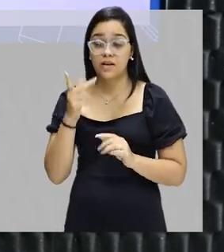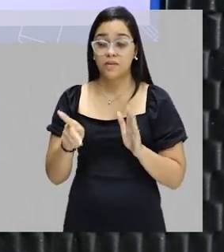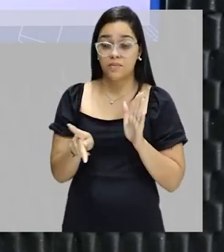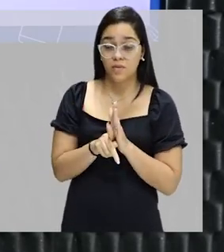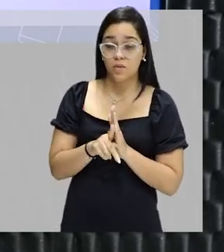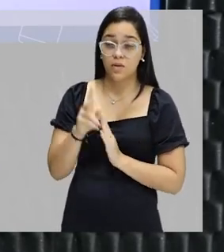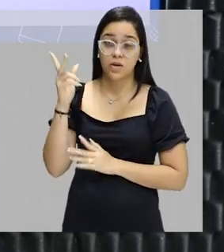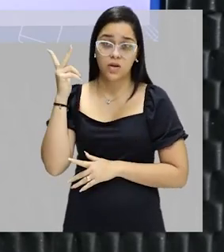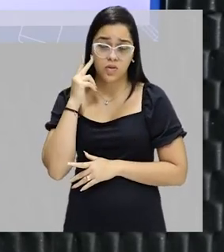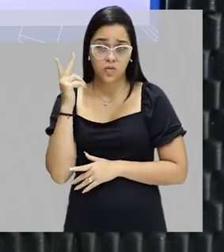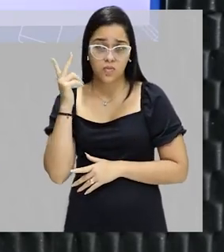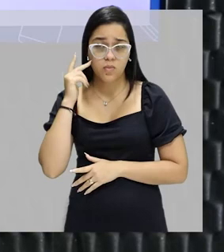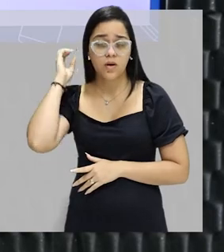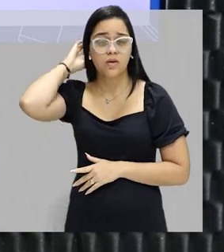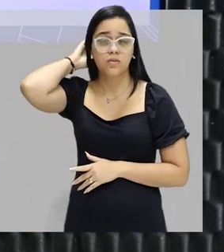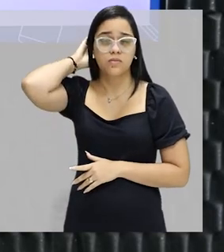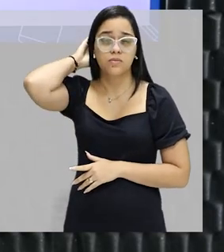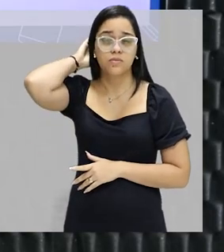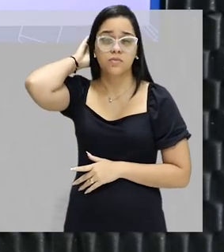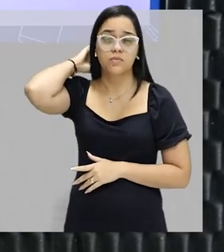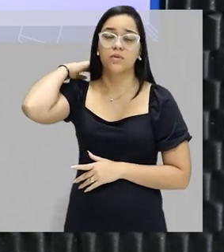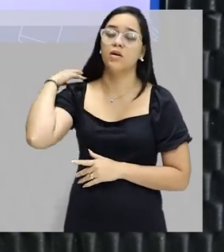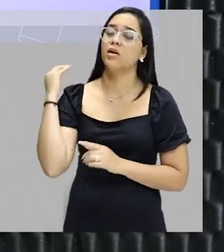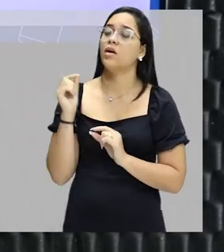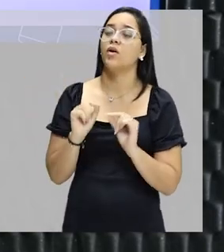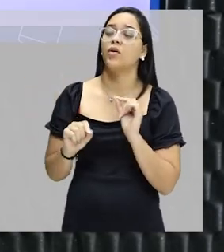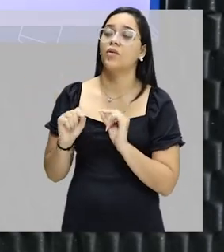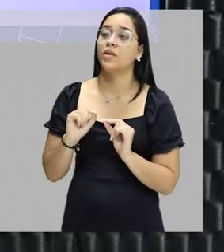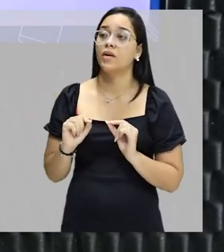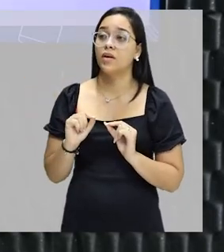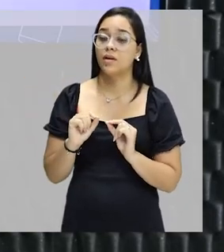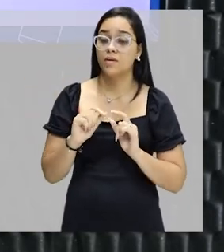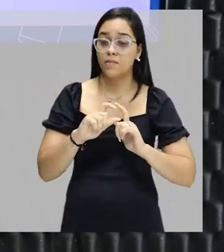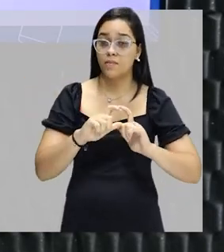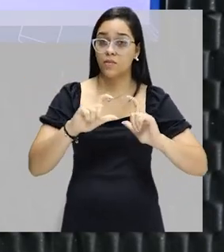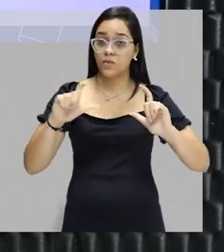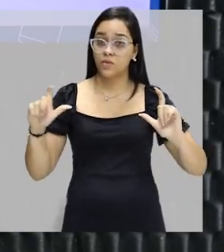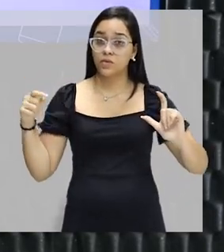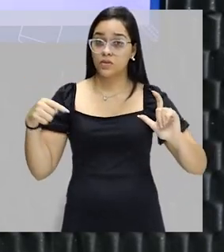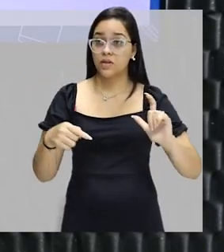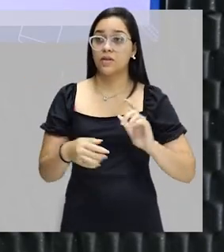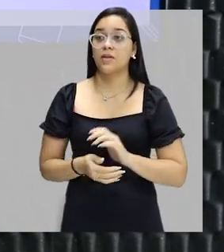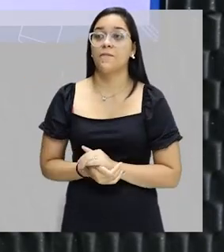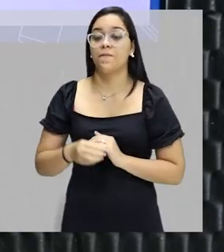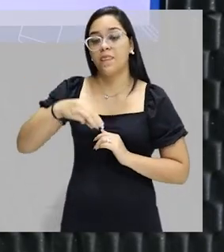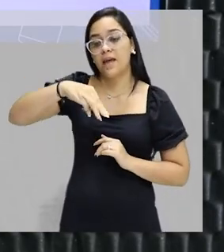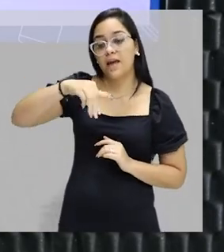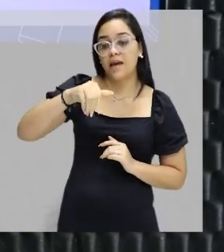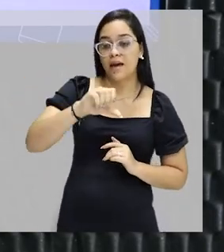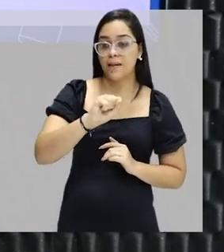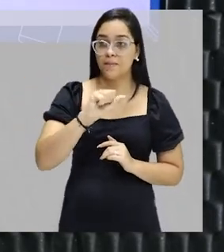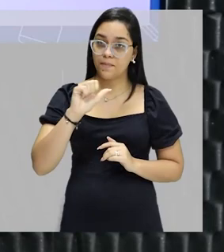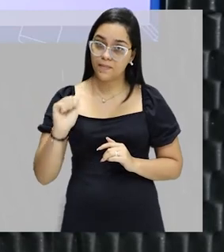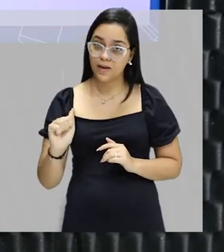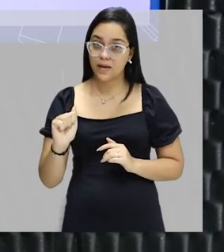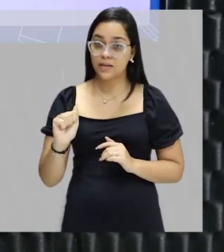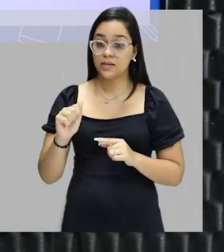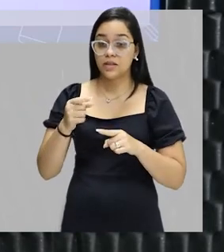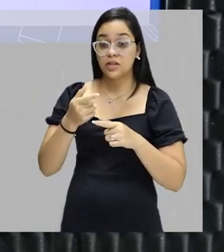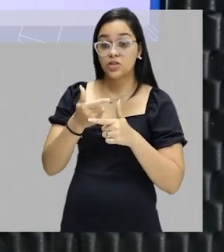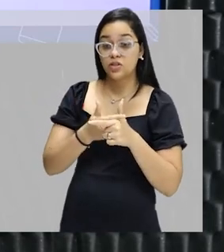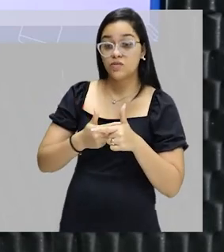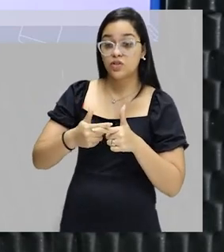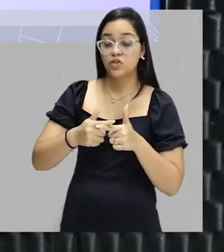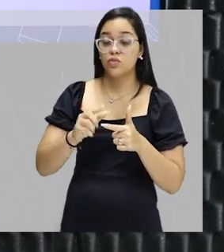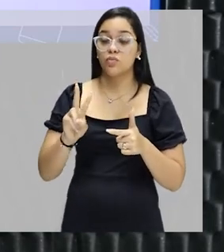comum, a concentração comum, que está aqui a expressão, é a massa do soluto dividido